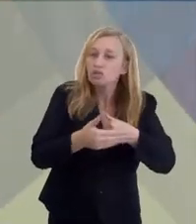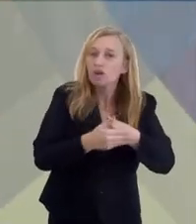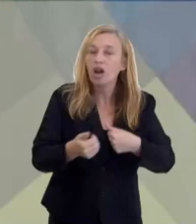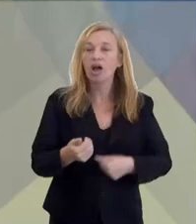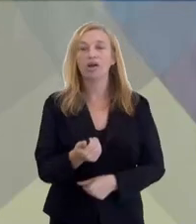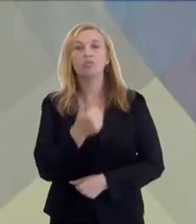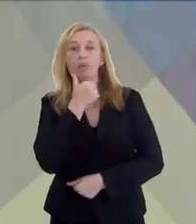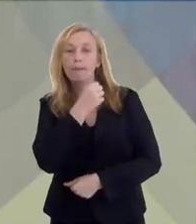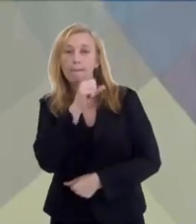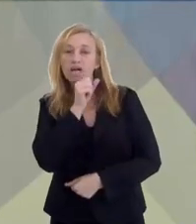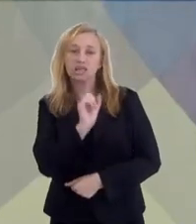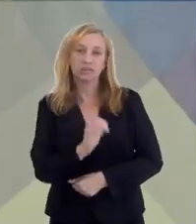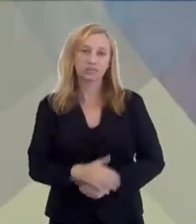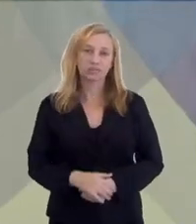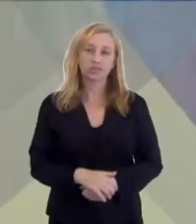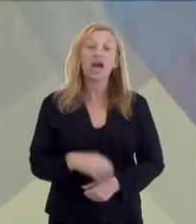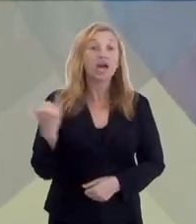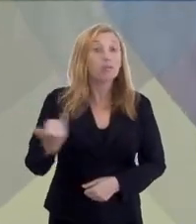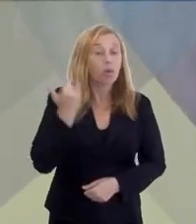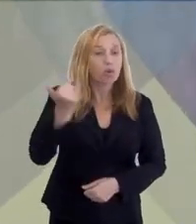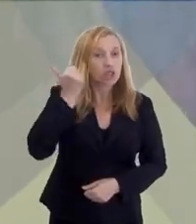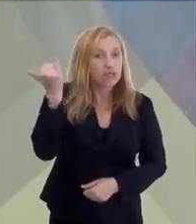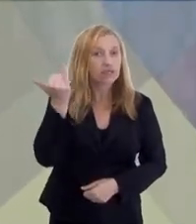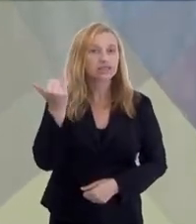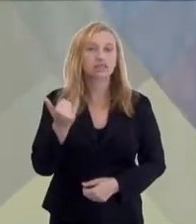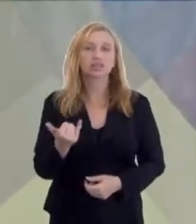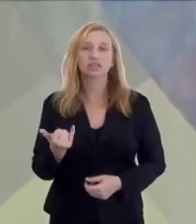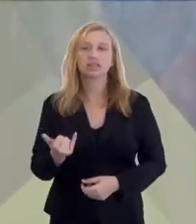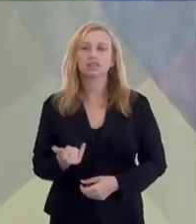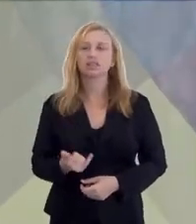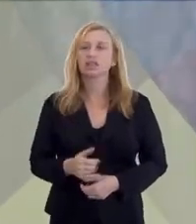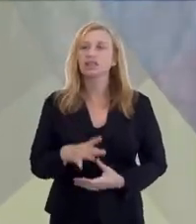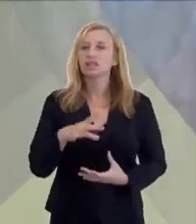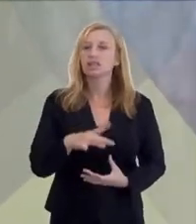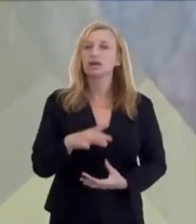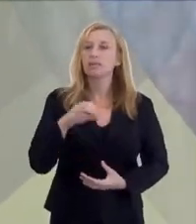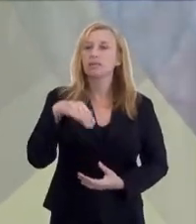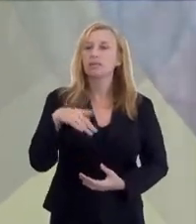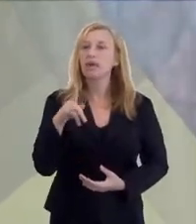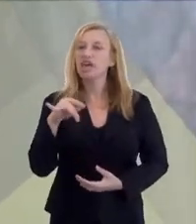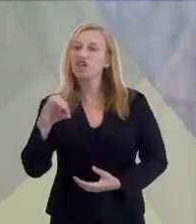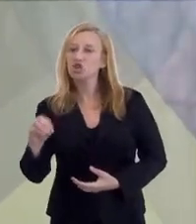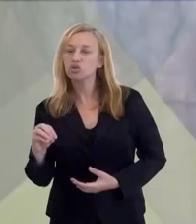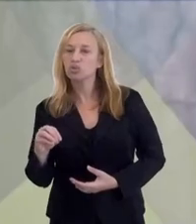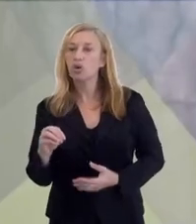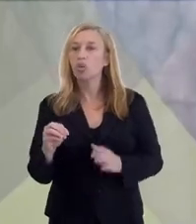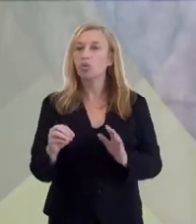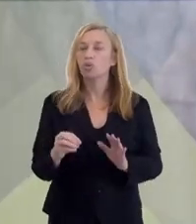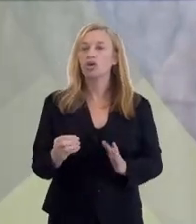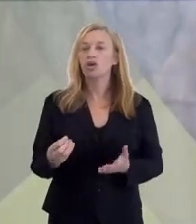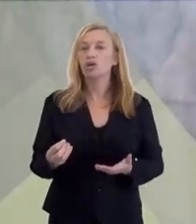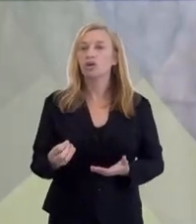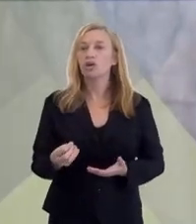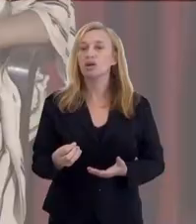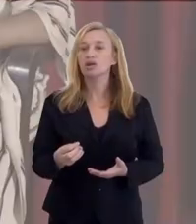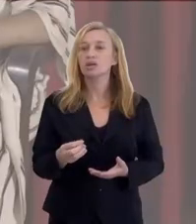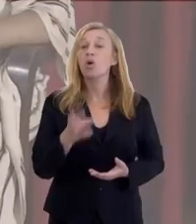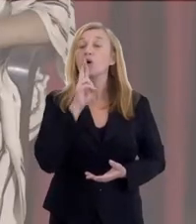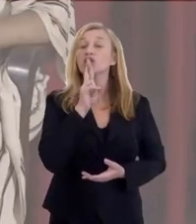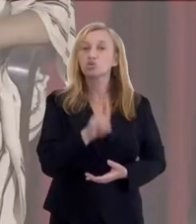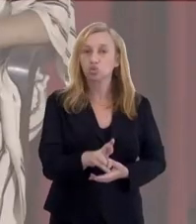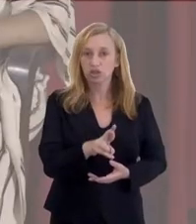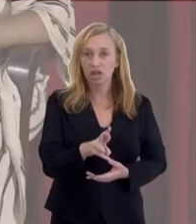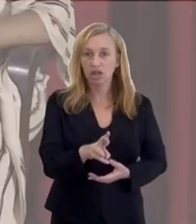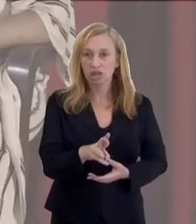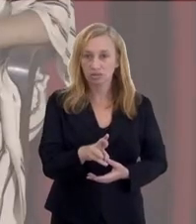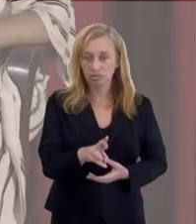A mensagem é consolar o coração de uma mãe. Então, a importância da mediunidade é